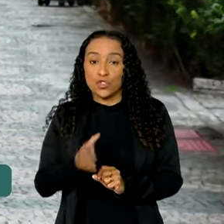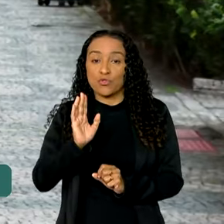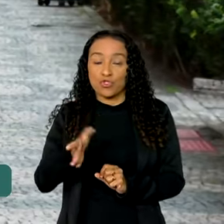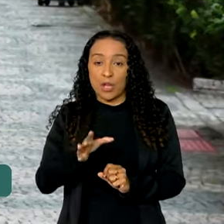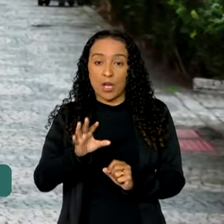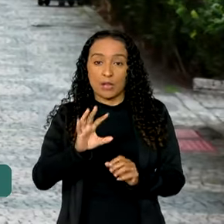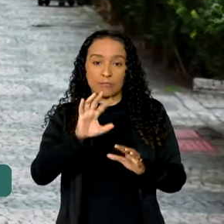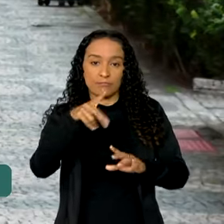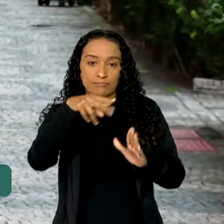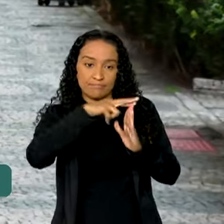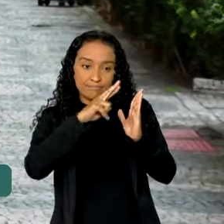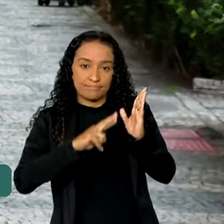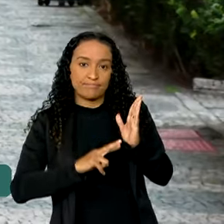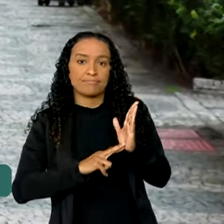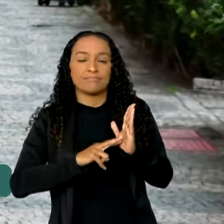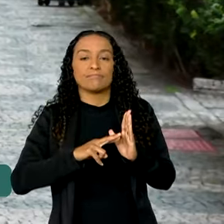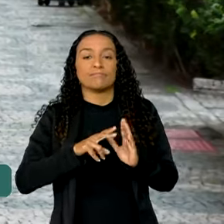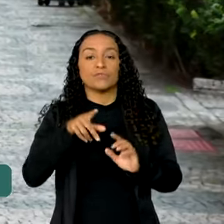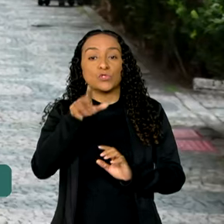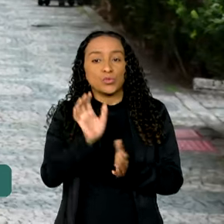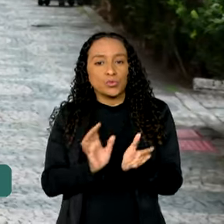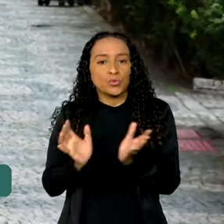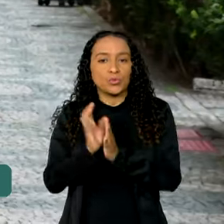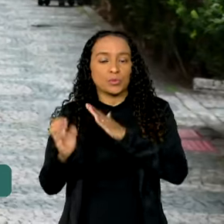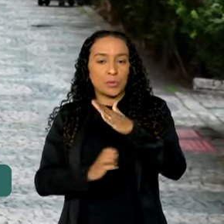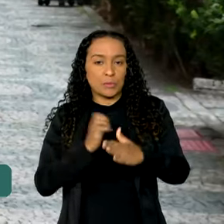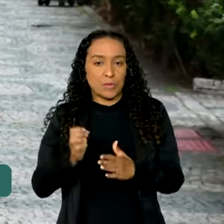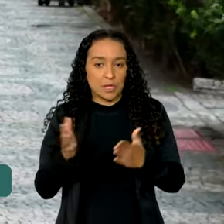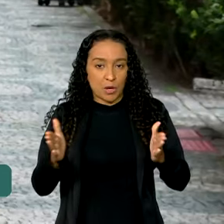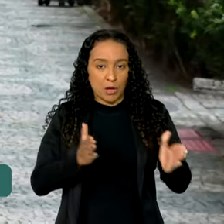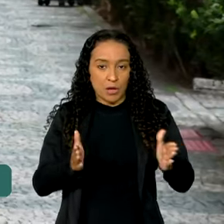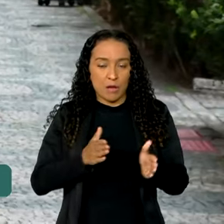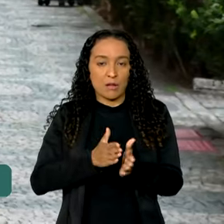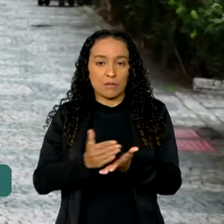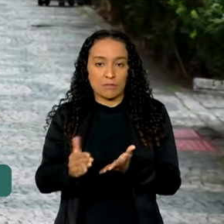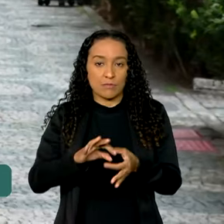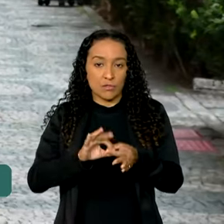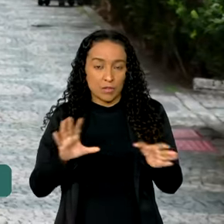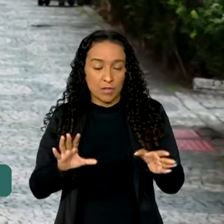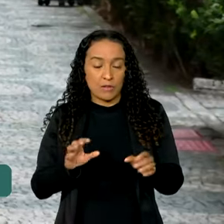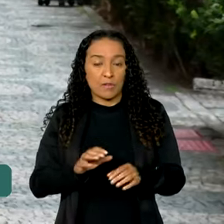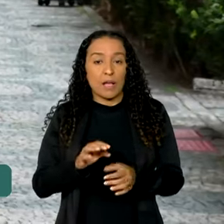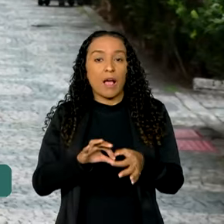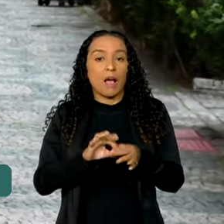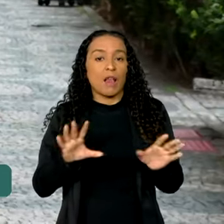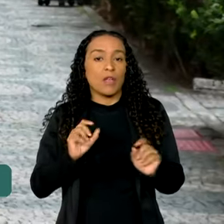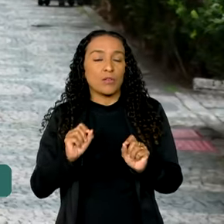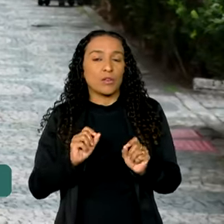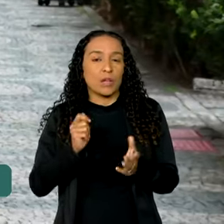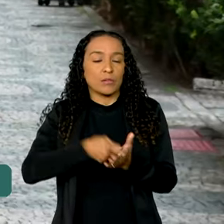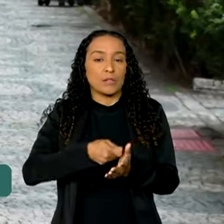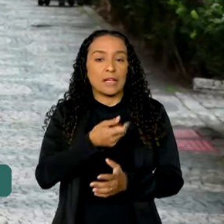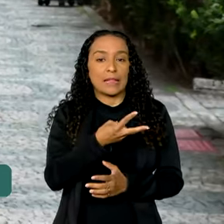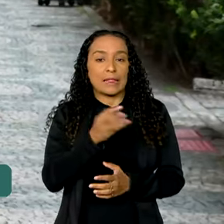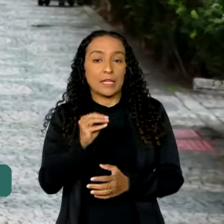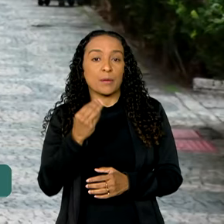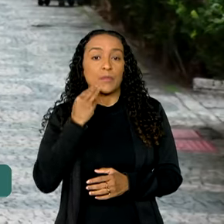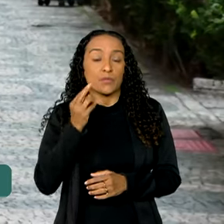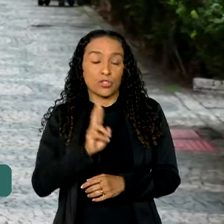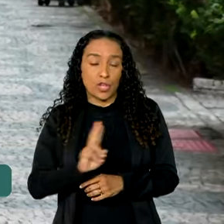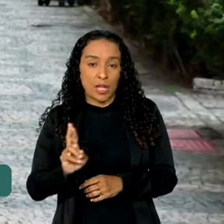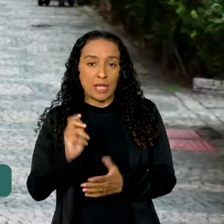regularização dessas Betis nesse primeiro momento de licenciamento. A licença custa R$ milhões